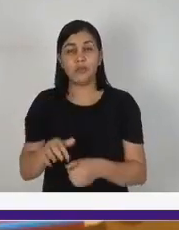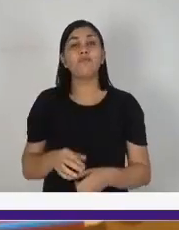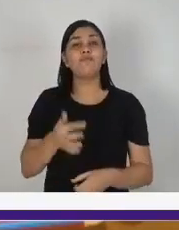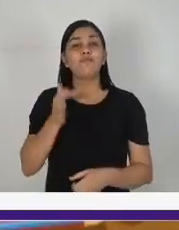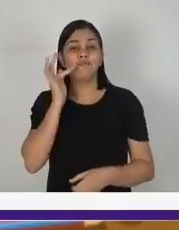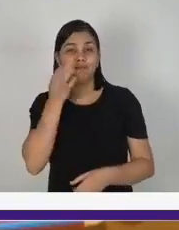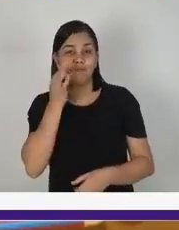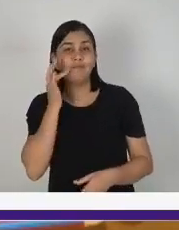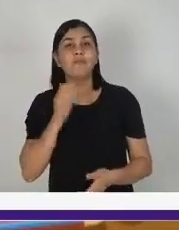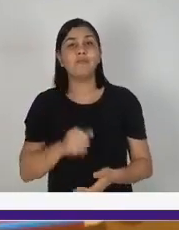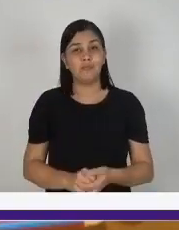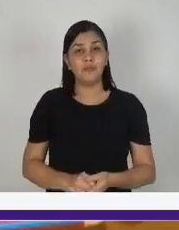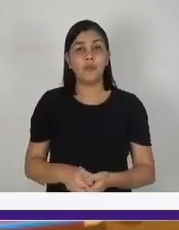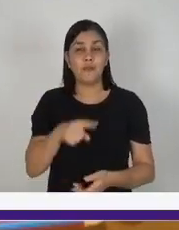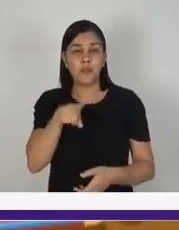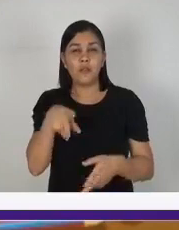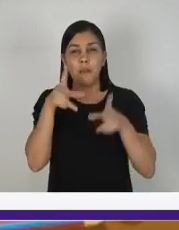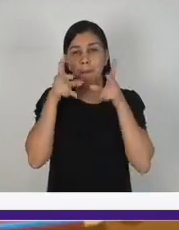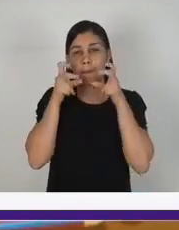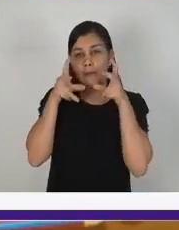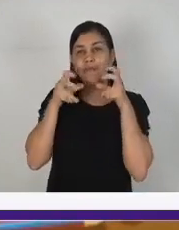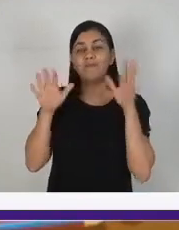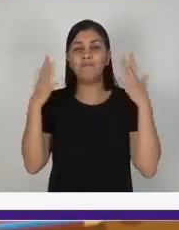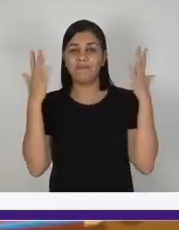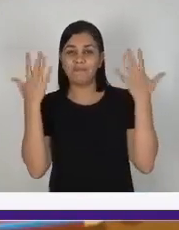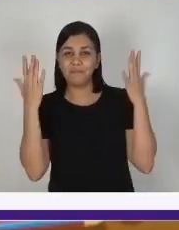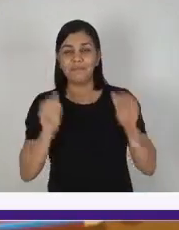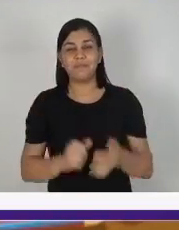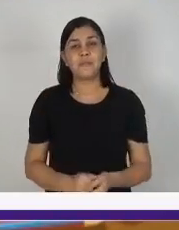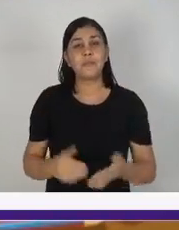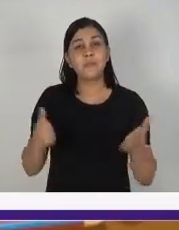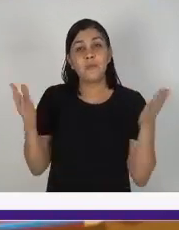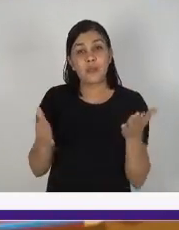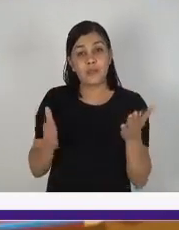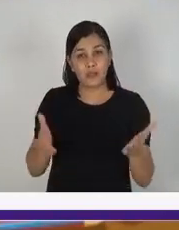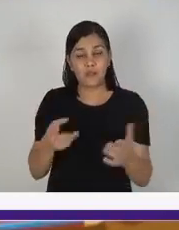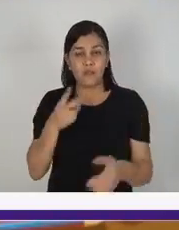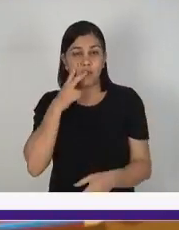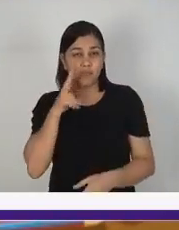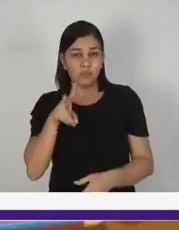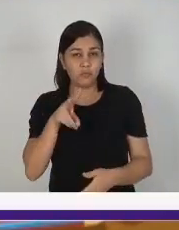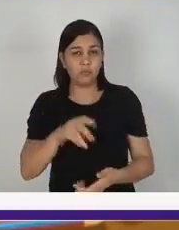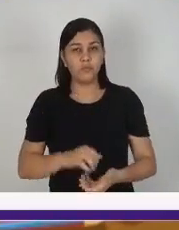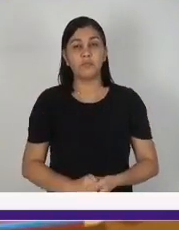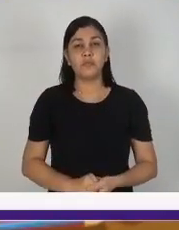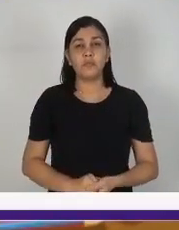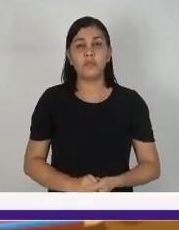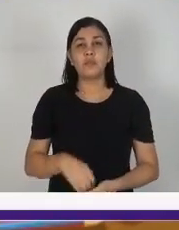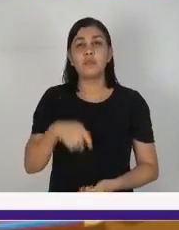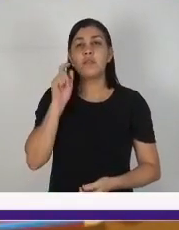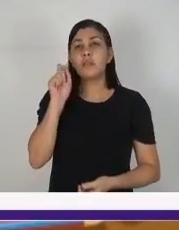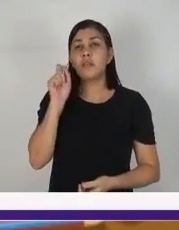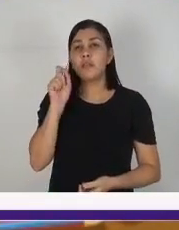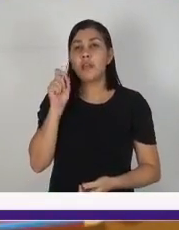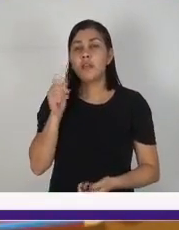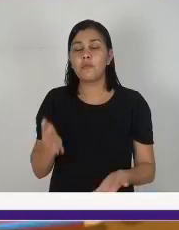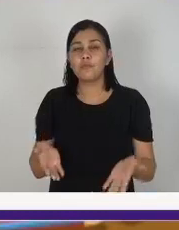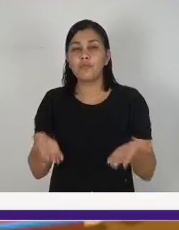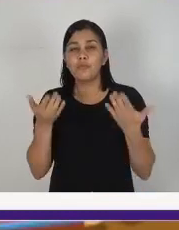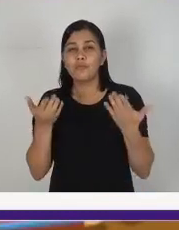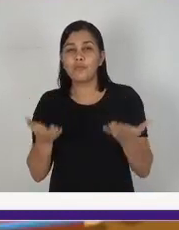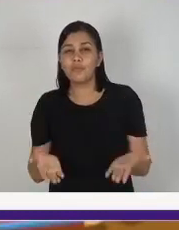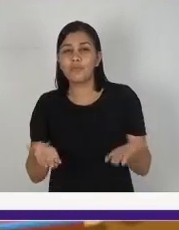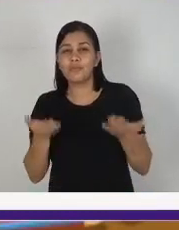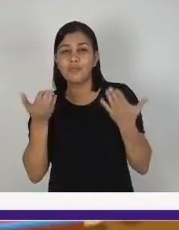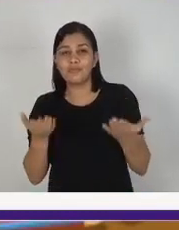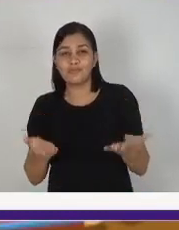Você conseguiu perceber. Parabéns! Agora, vamos ver quem pesa menos. Quem é